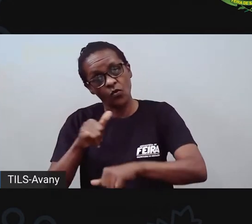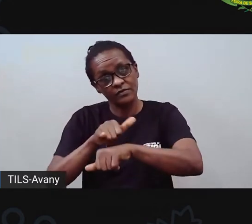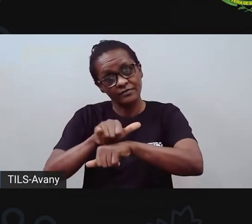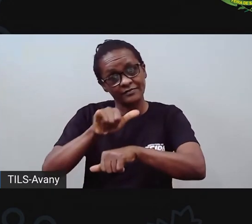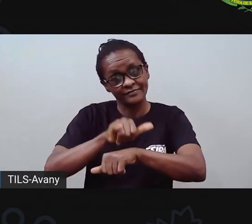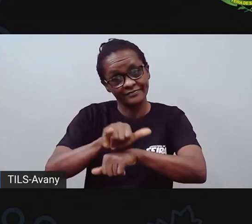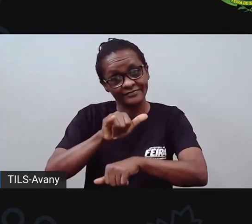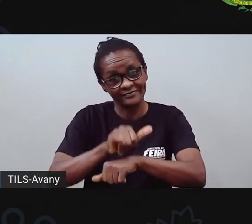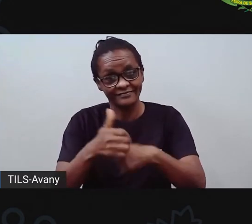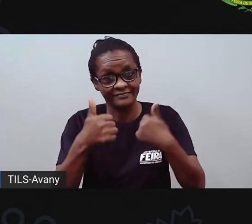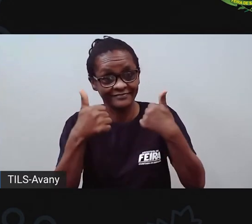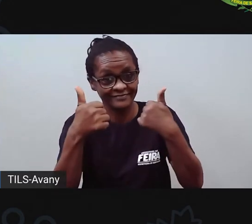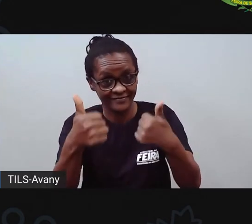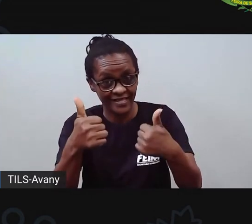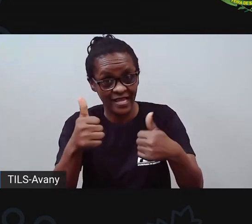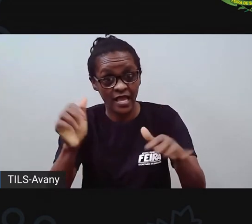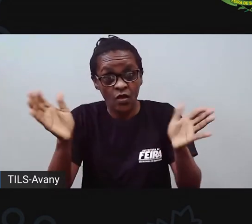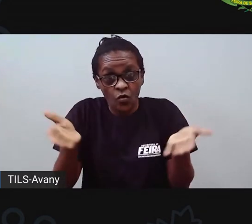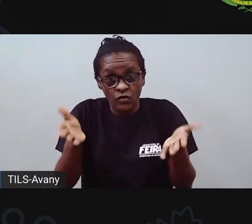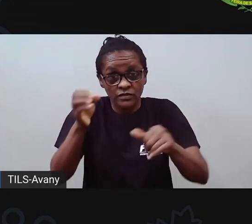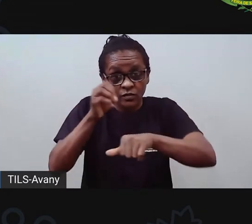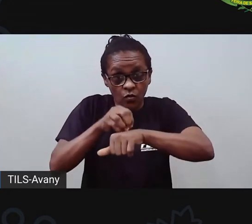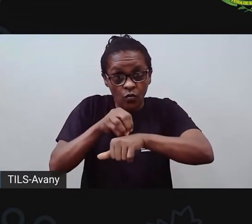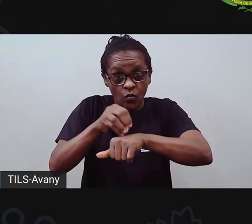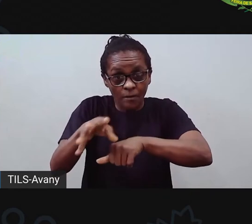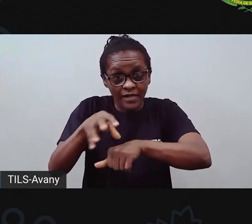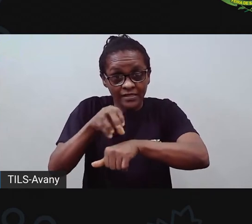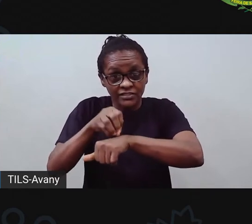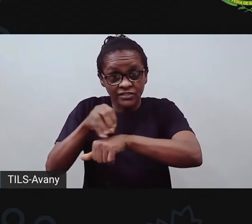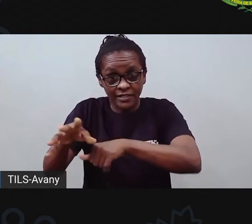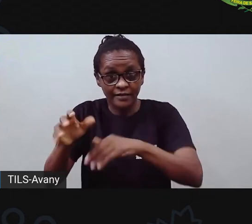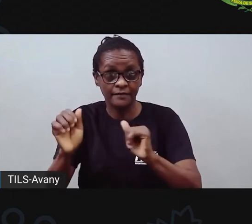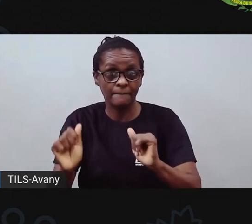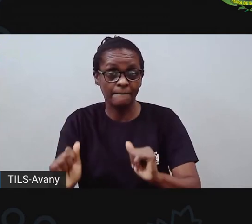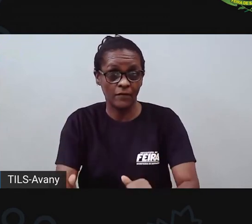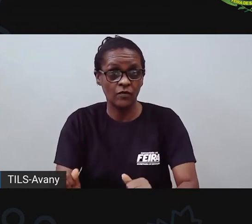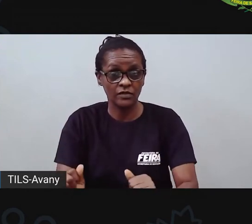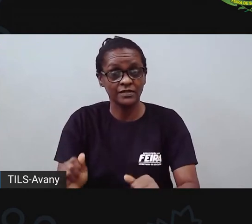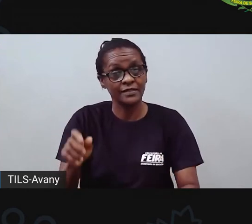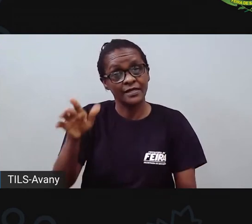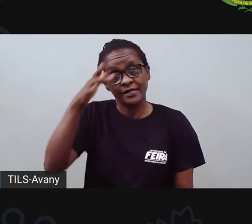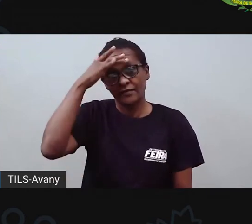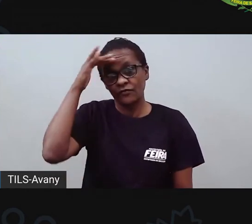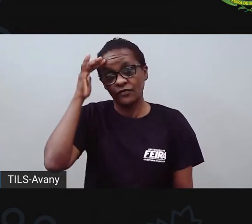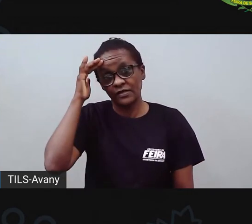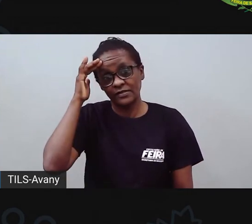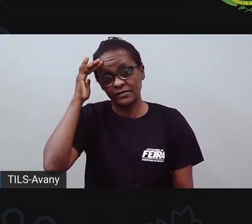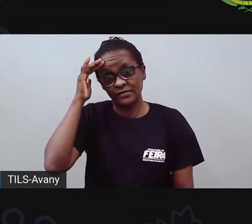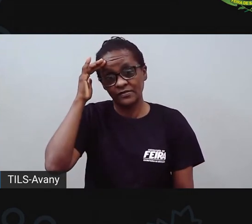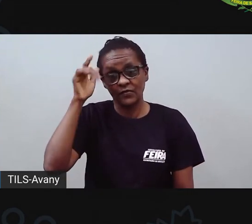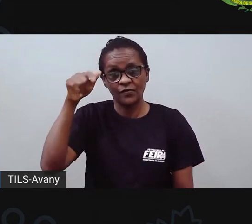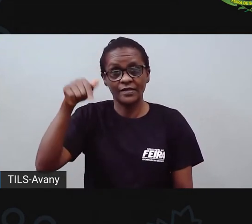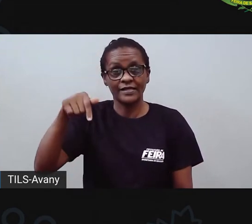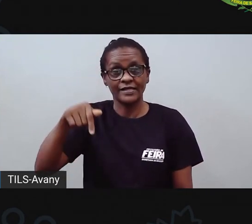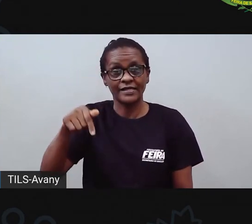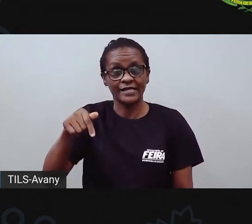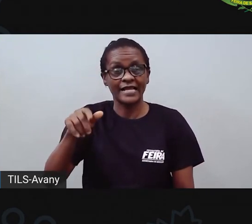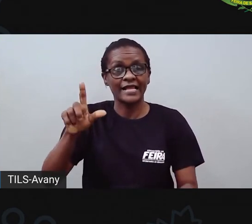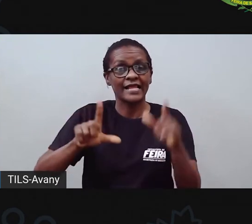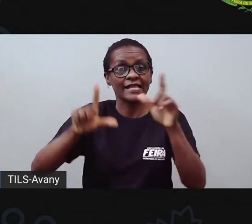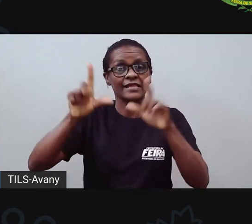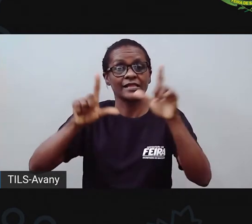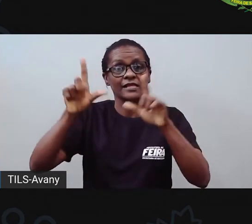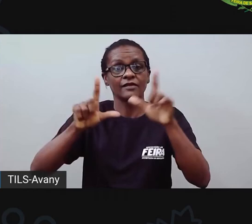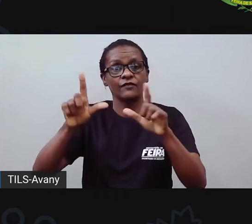compartilha, gente. E quem tá na TV, depois dá uma passadinha lá no YouTube, curte, comenta aí,